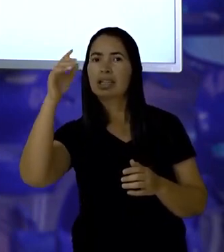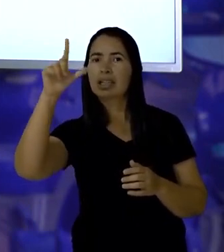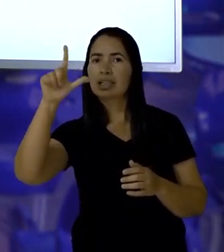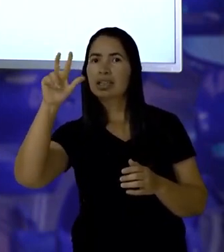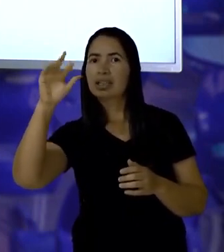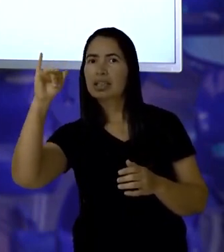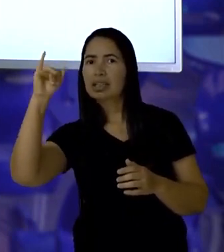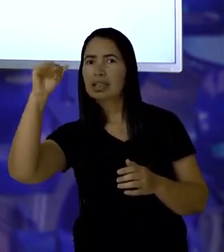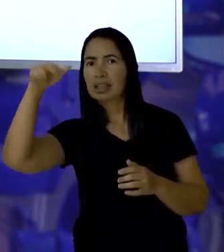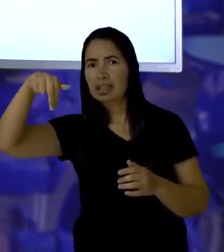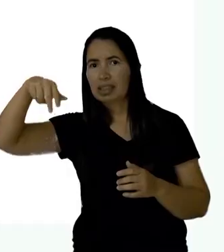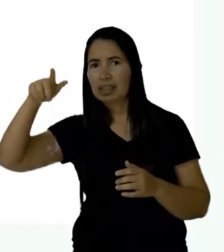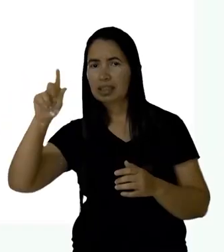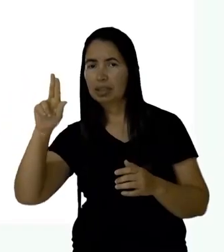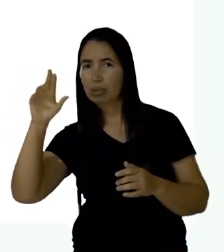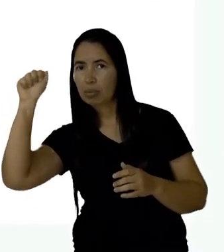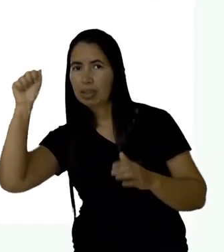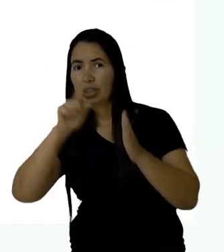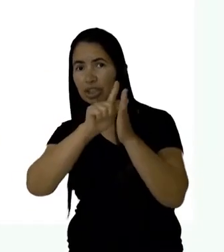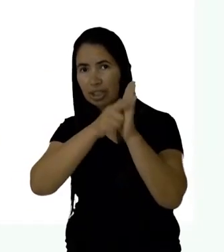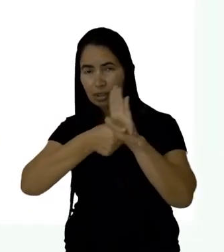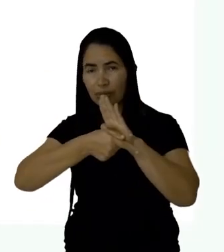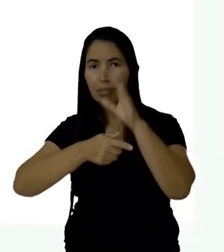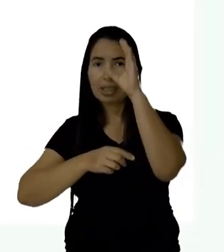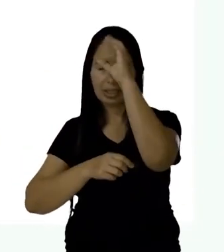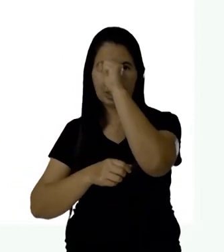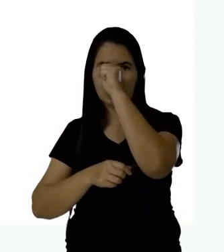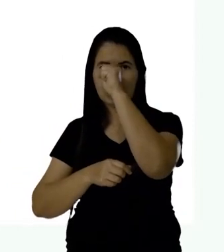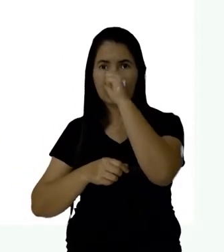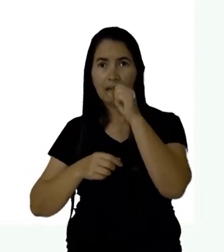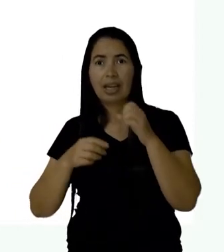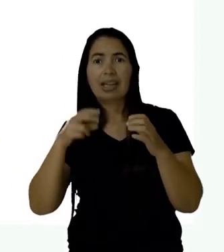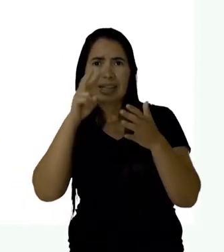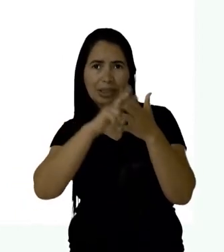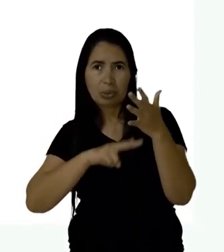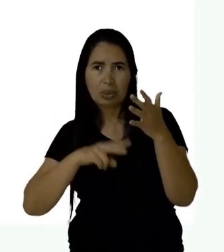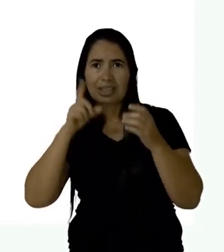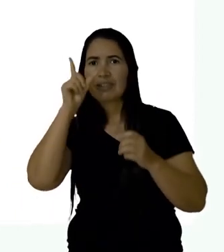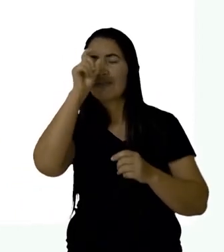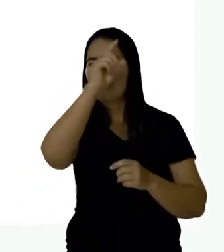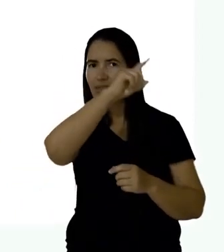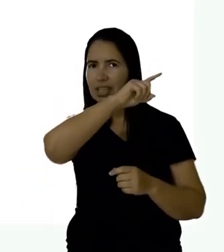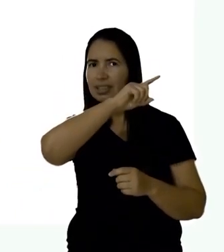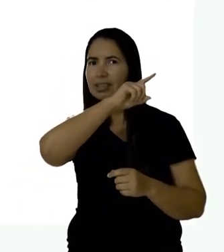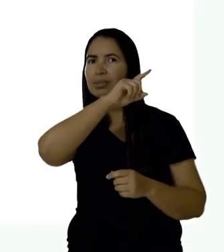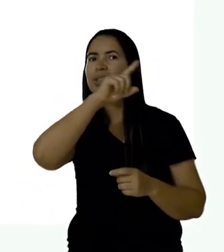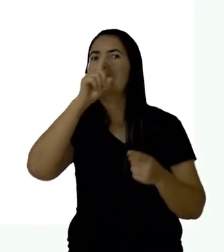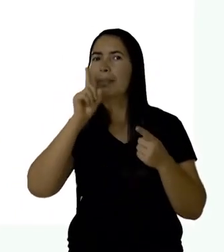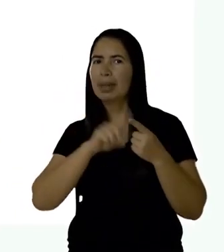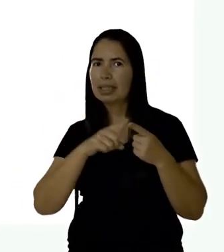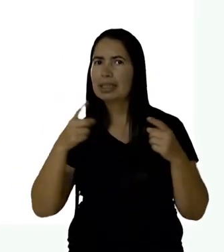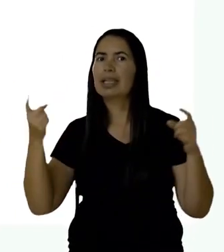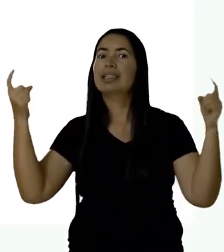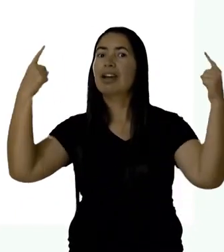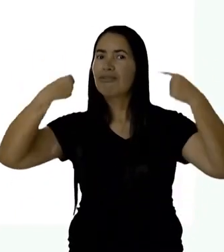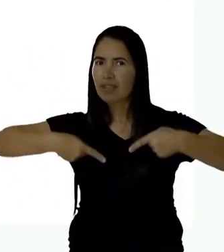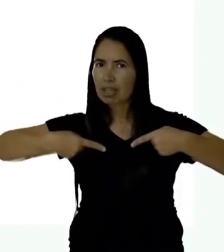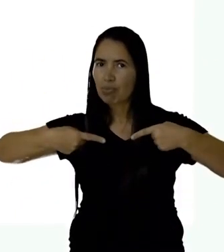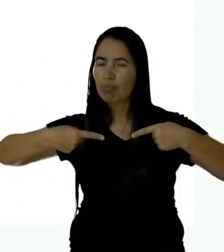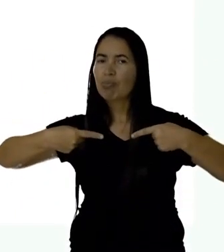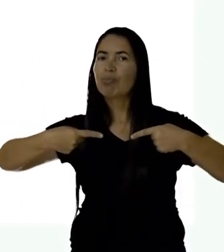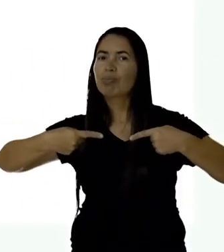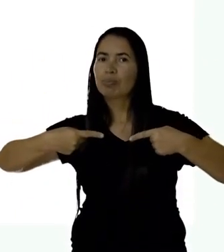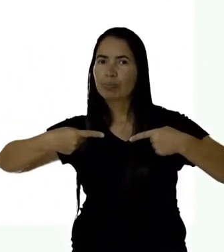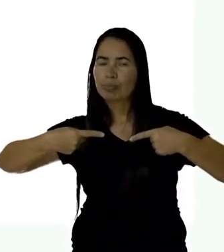estamos aprendendo hoje. Percebeu que a leitura se torna difícil e também desafiadora?